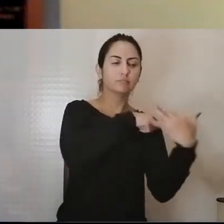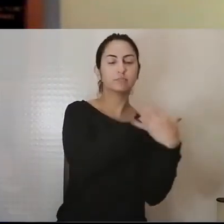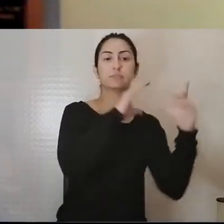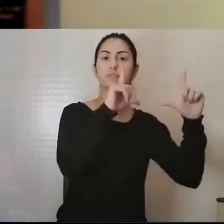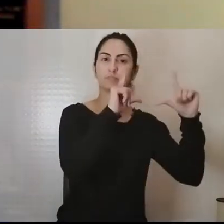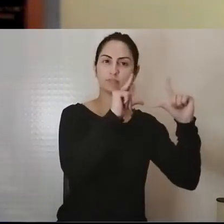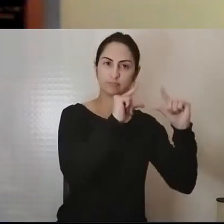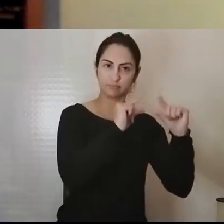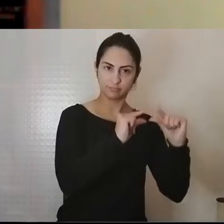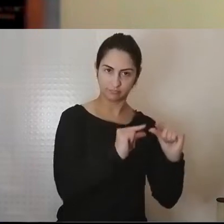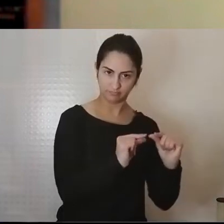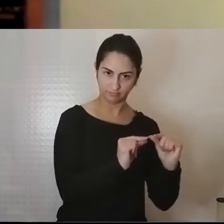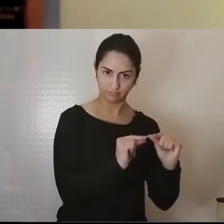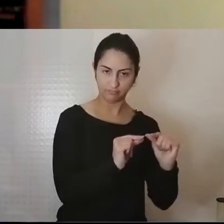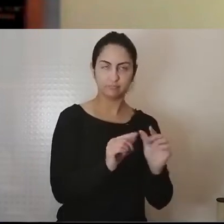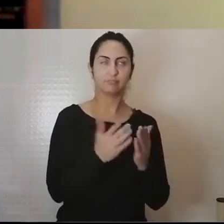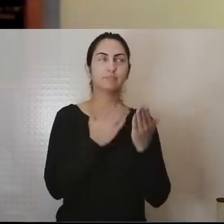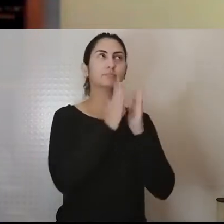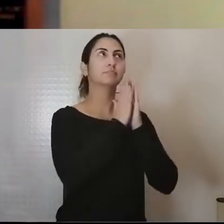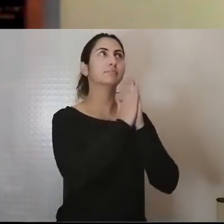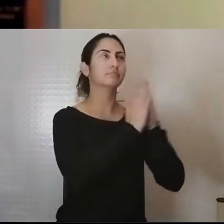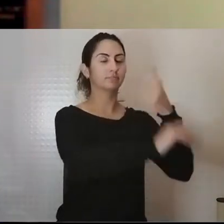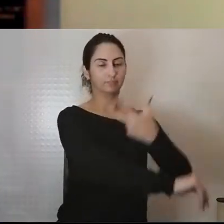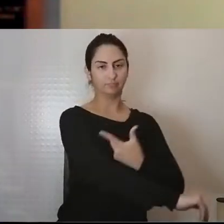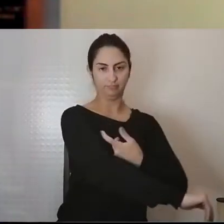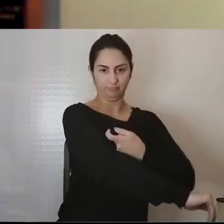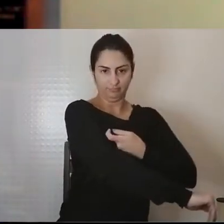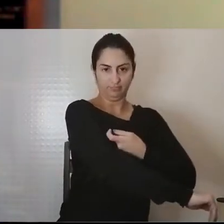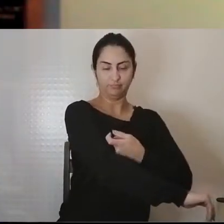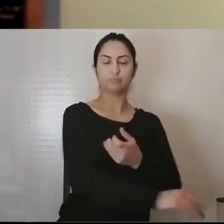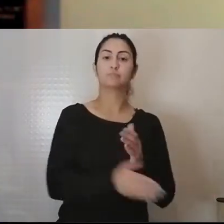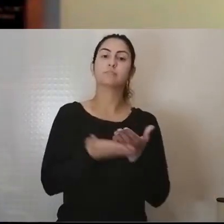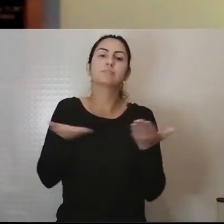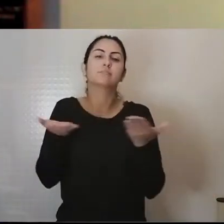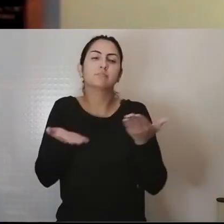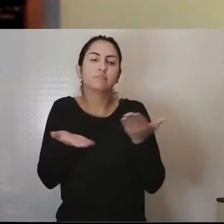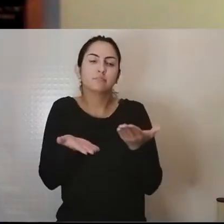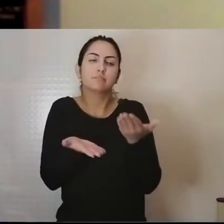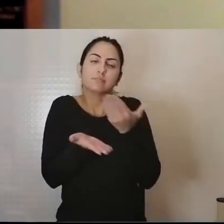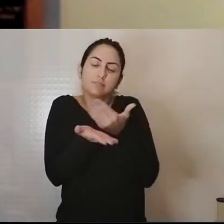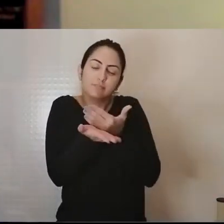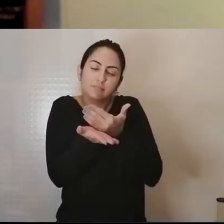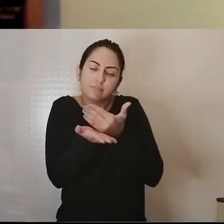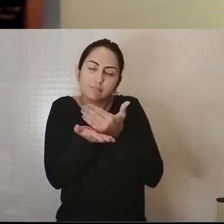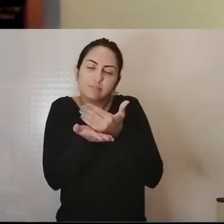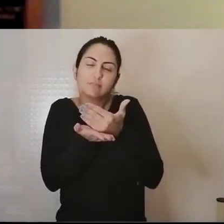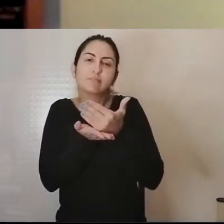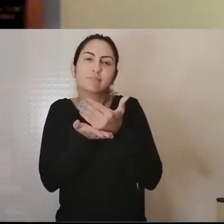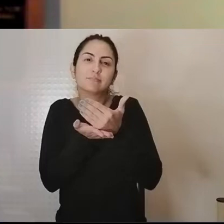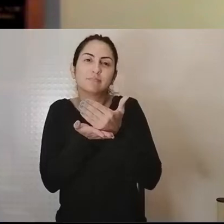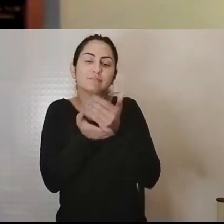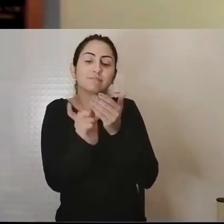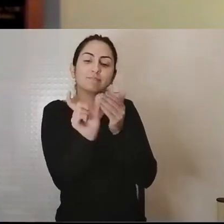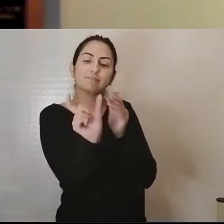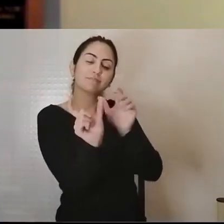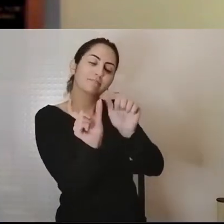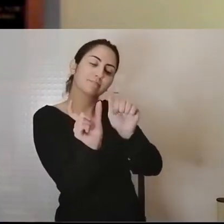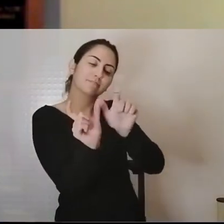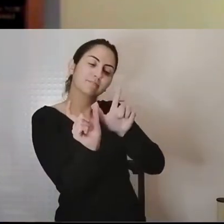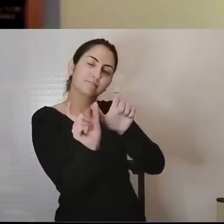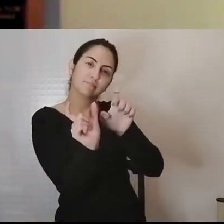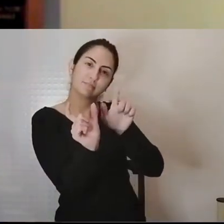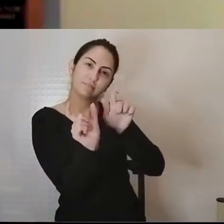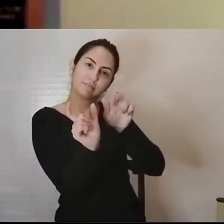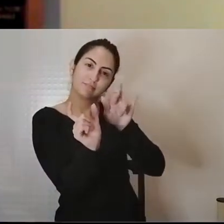Covid-19, graças à vacinação, começamos a reabilitar a palavra alegria. Assim é com alegria